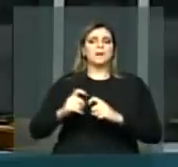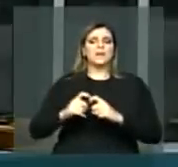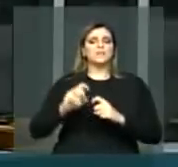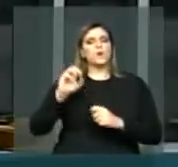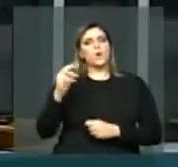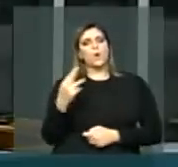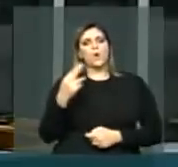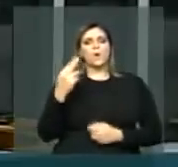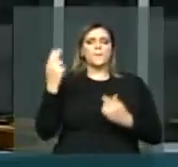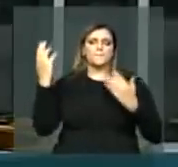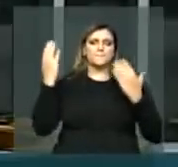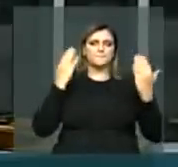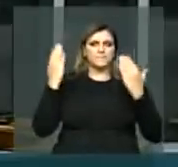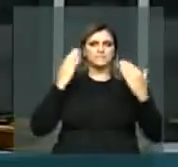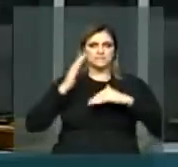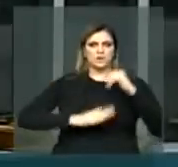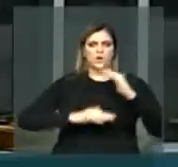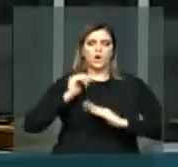psicólogo